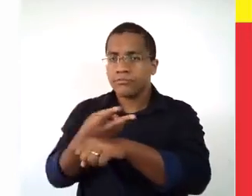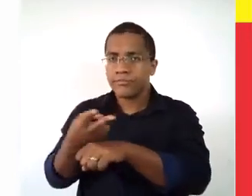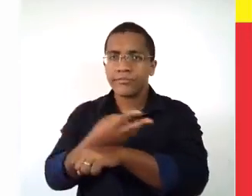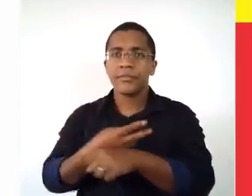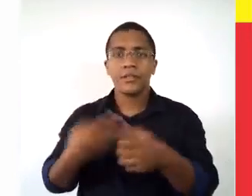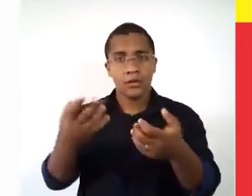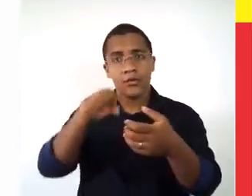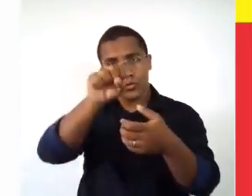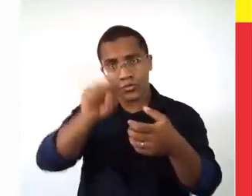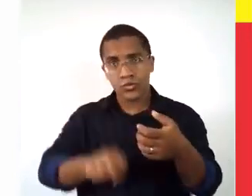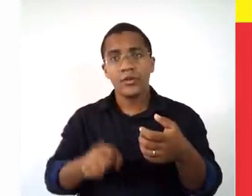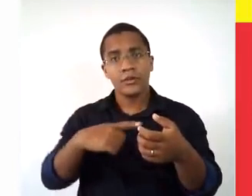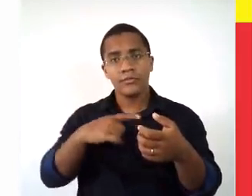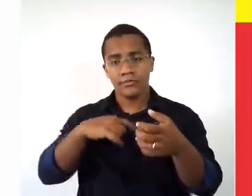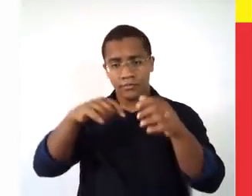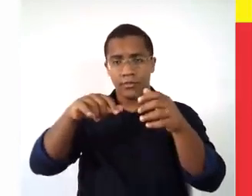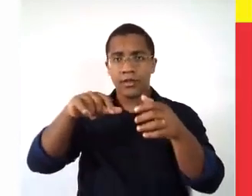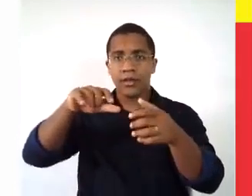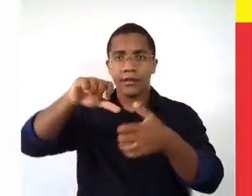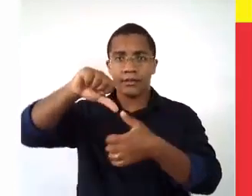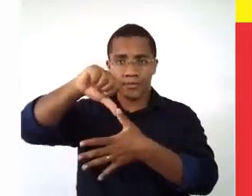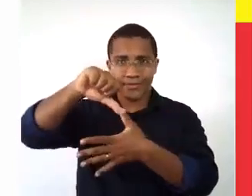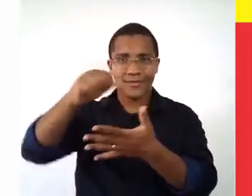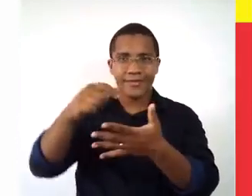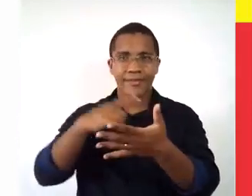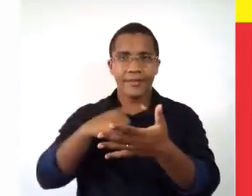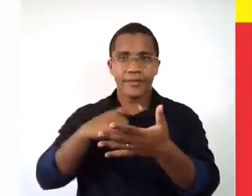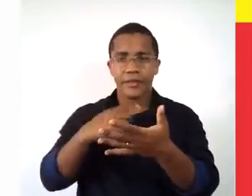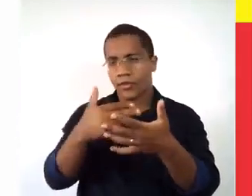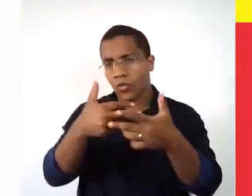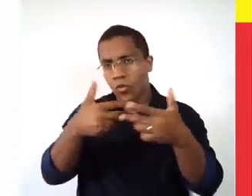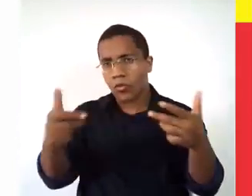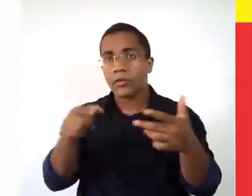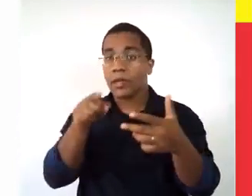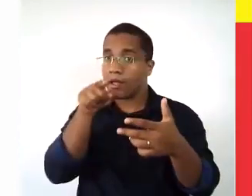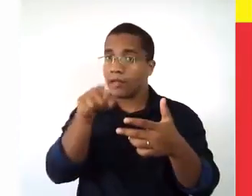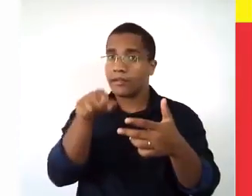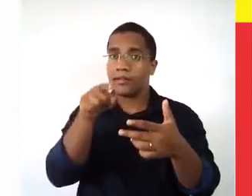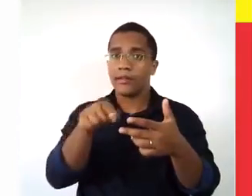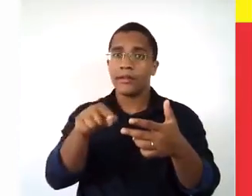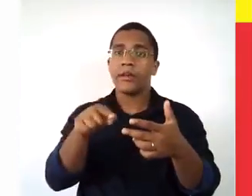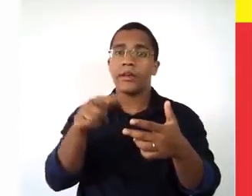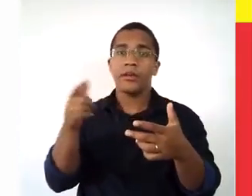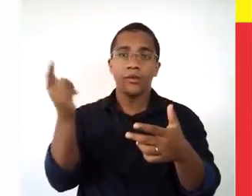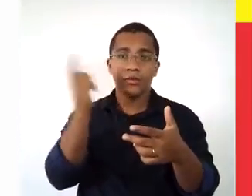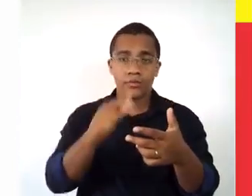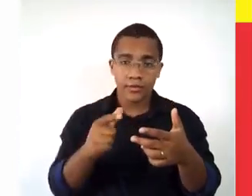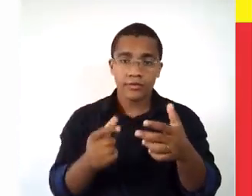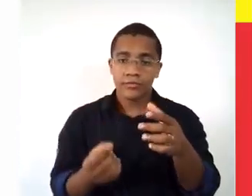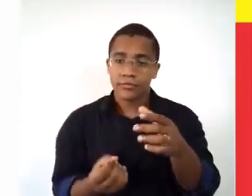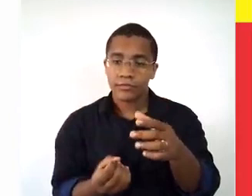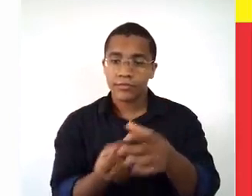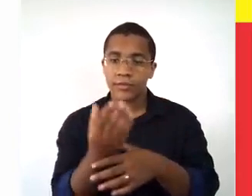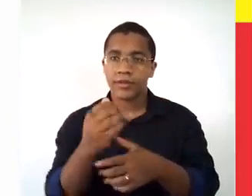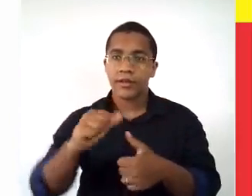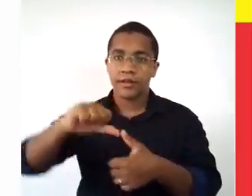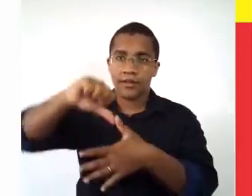comercial ao sul, tiveram essas fontes aí, esses ciclos econômicos que contribuíram para a formação da América do Sul.